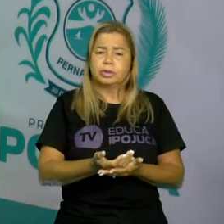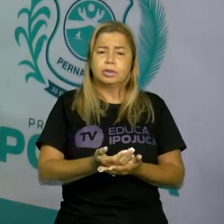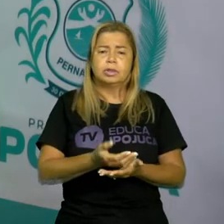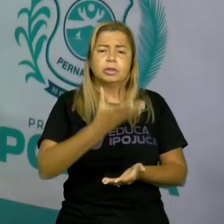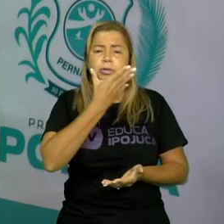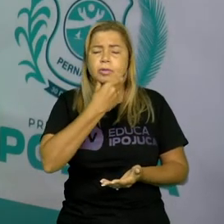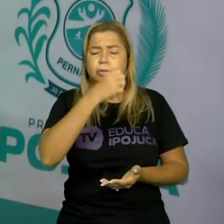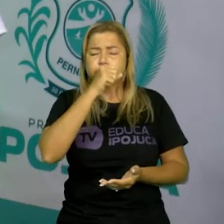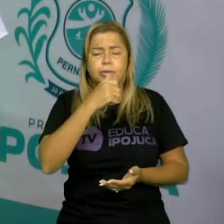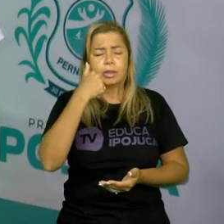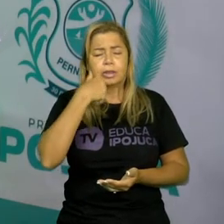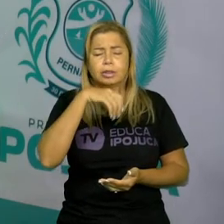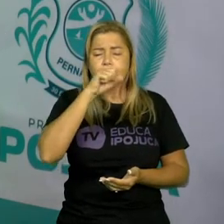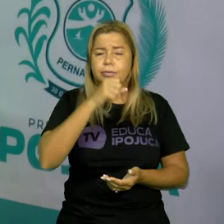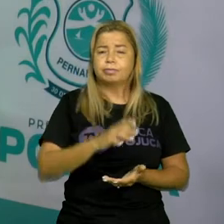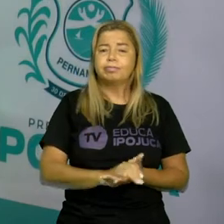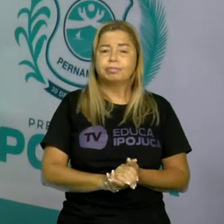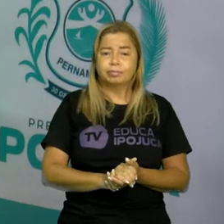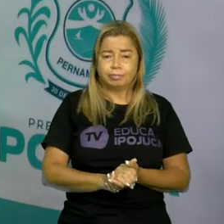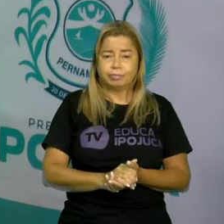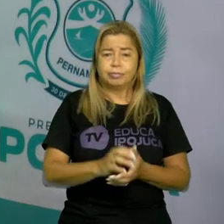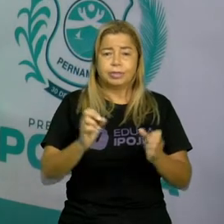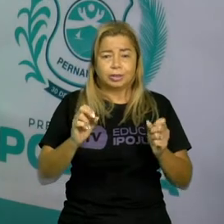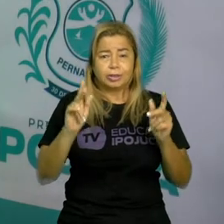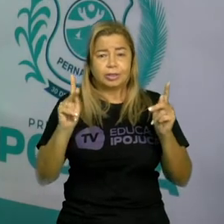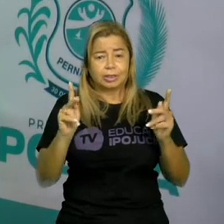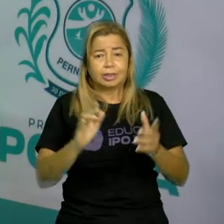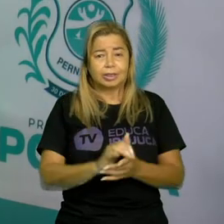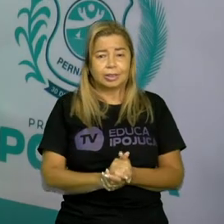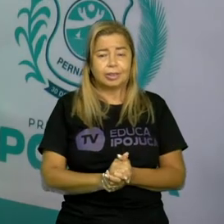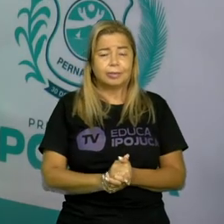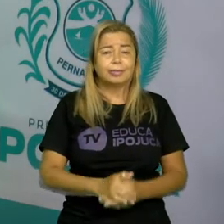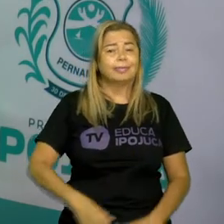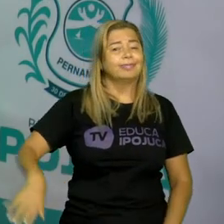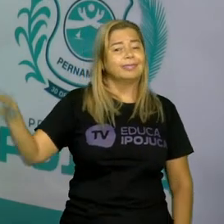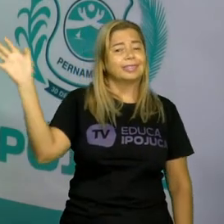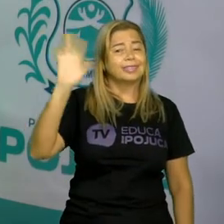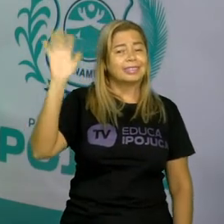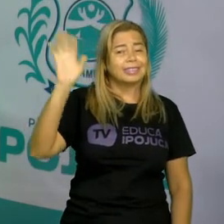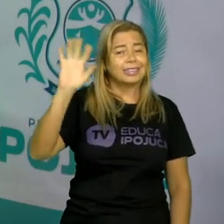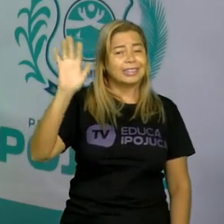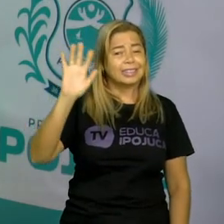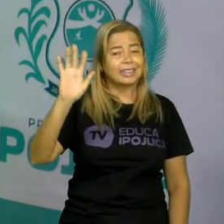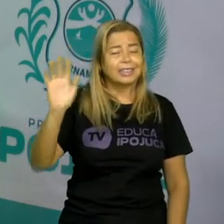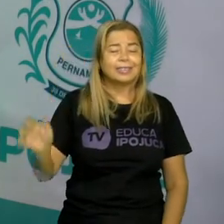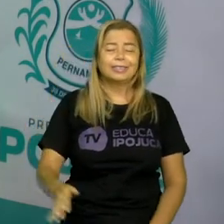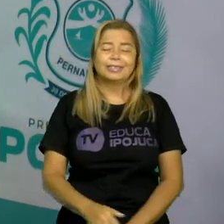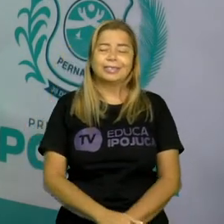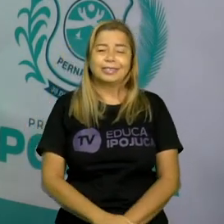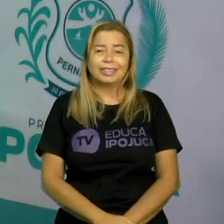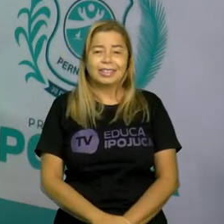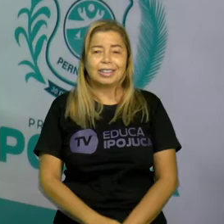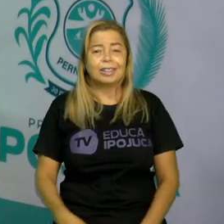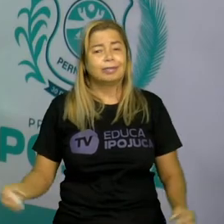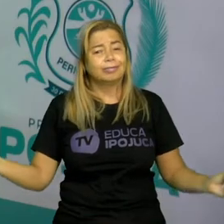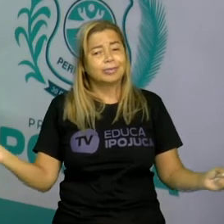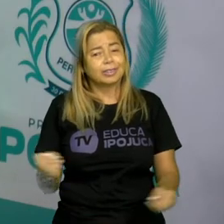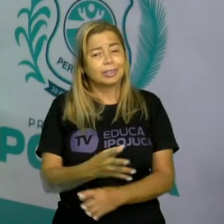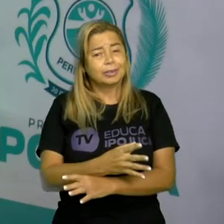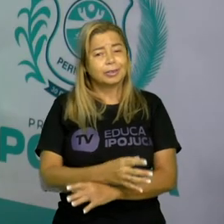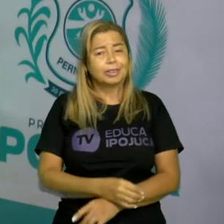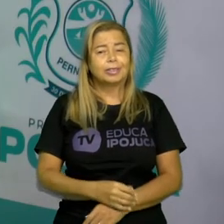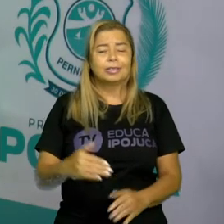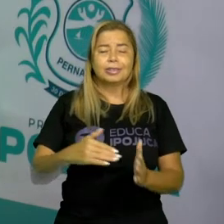velha ou irmão e faz isso. Eu vou dar um tchau para vocês porque a nossa aula terminou.